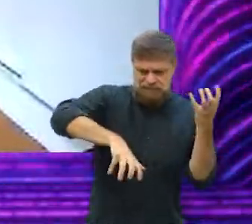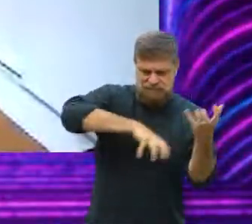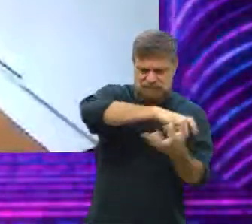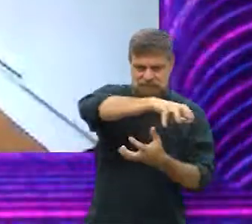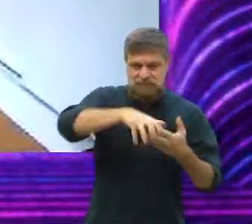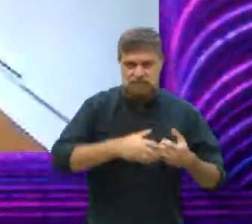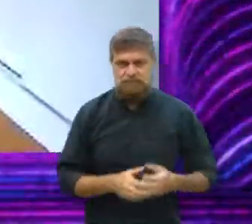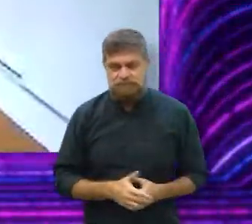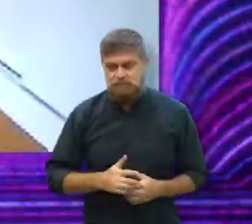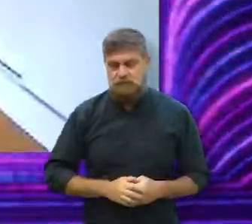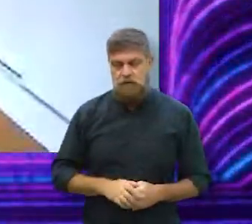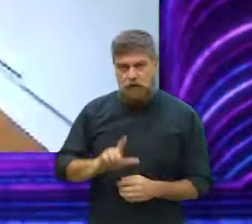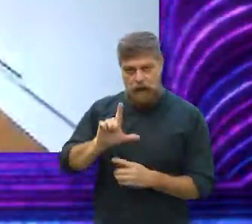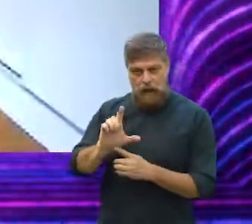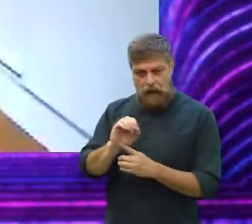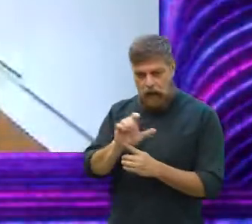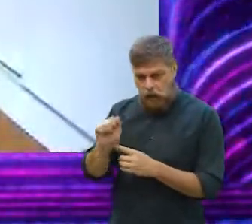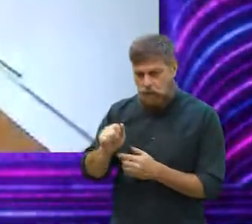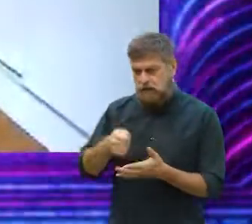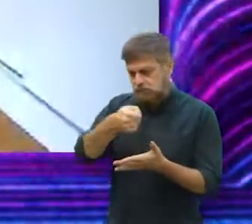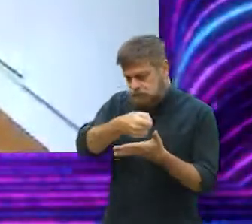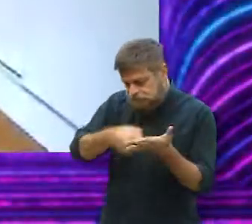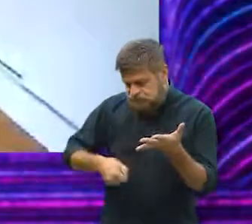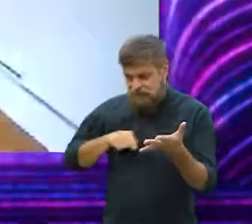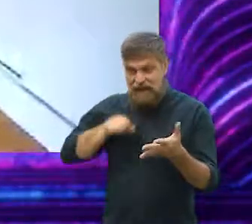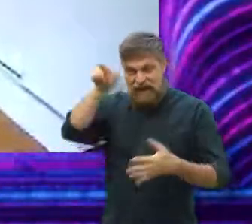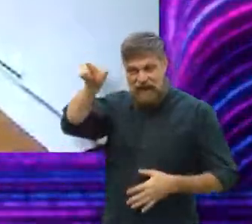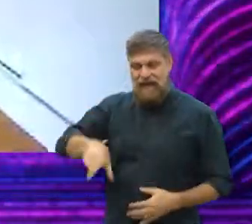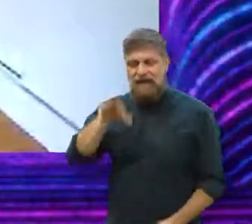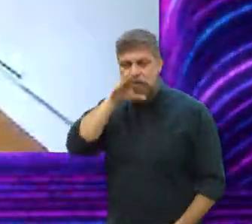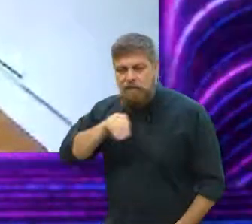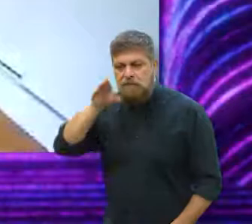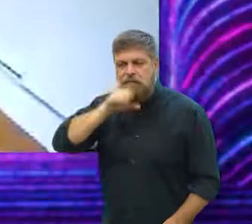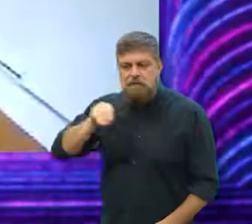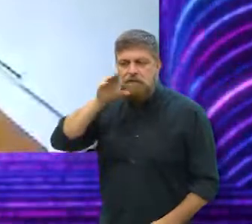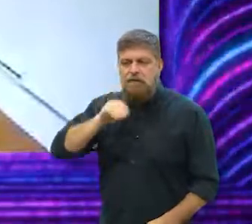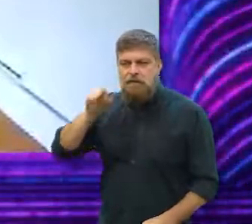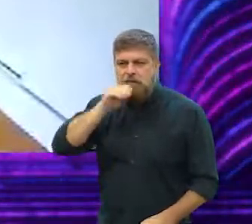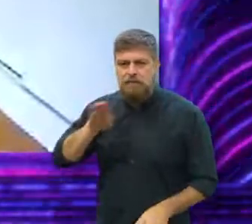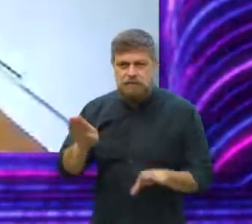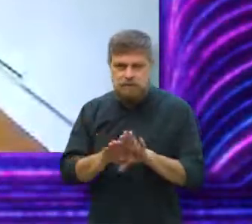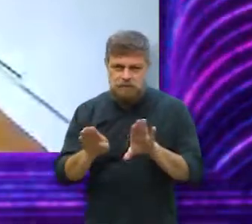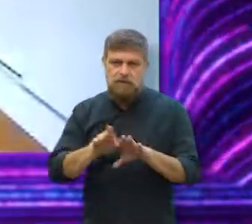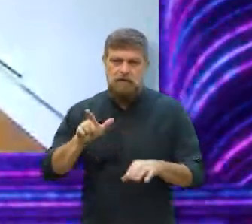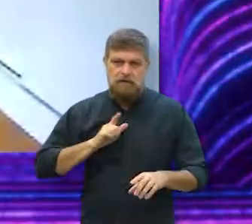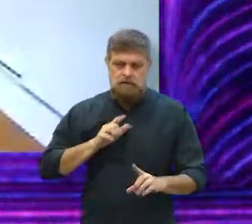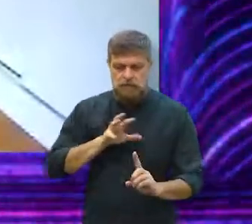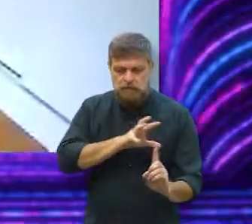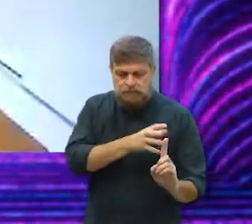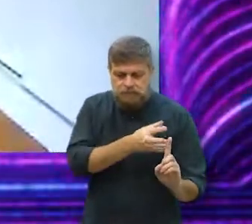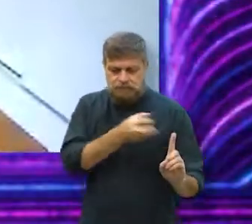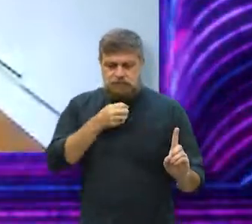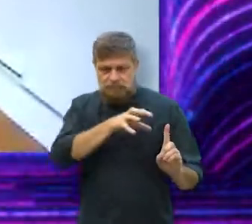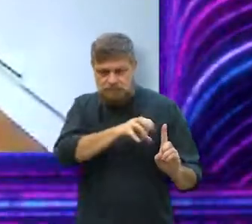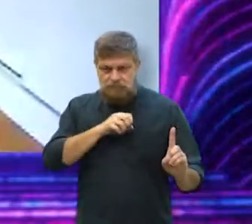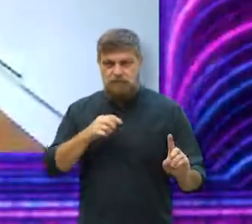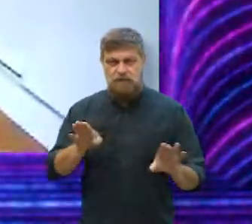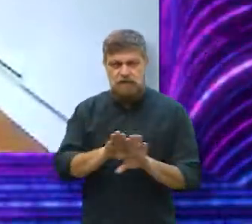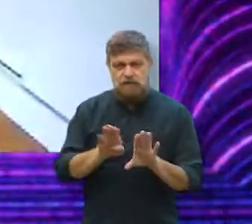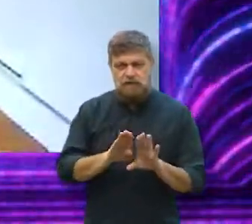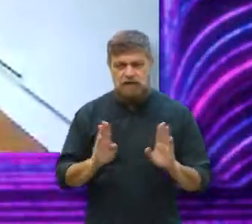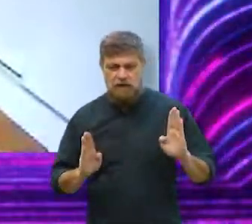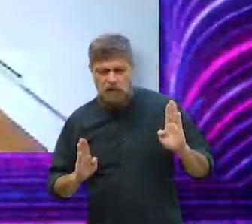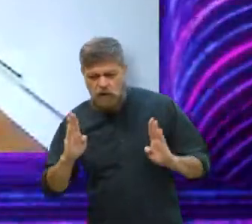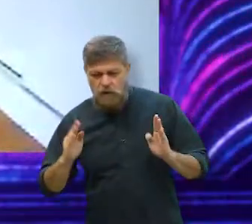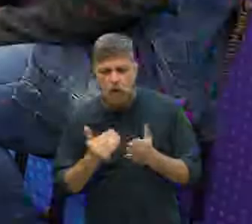é escrito em primeira pessoa, então é a Lola falando com o leitor o tempo inteiro. E tem claramente uma inspiração nessa adolescência,